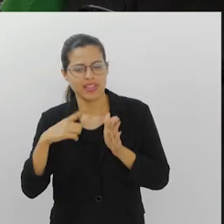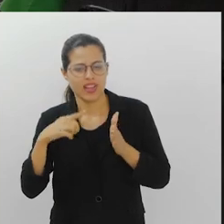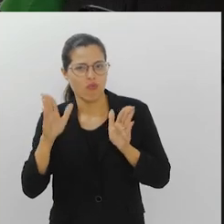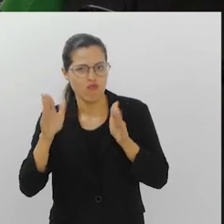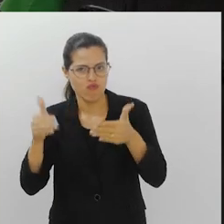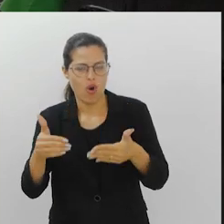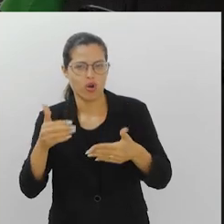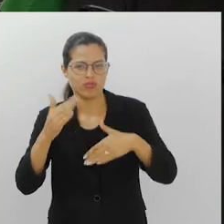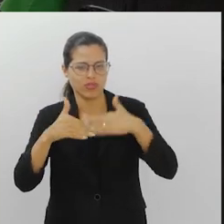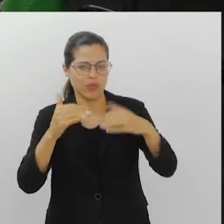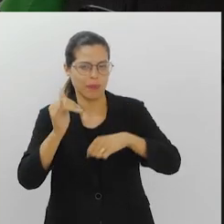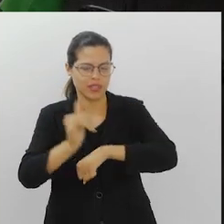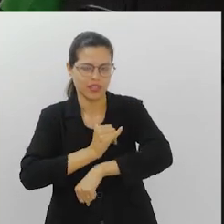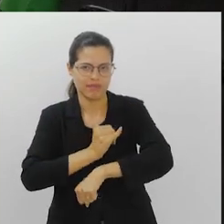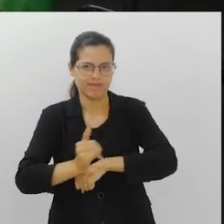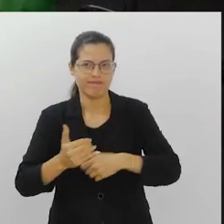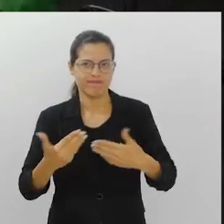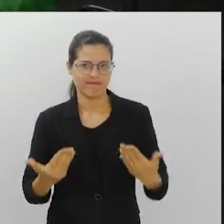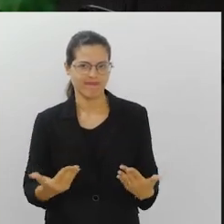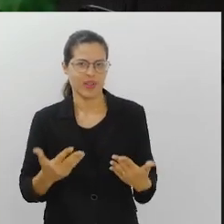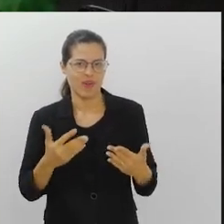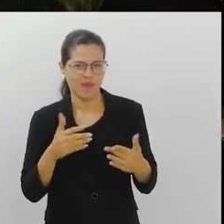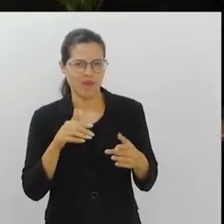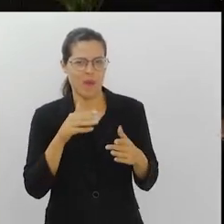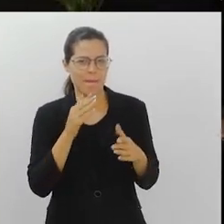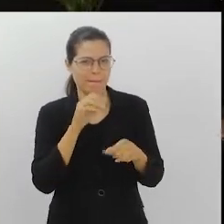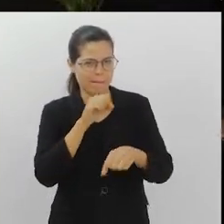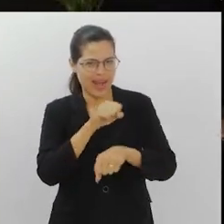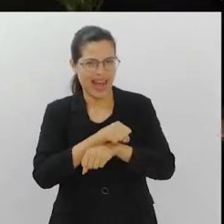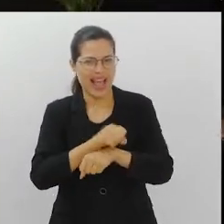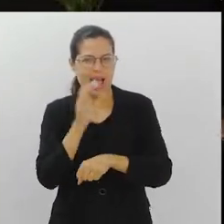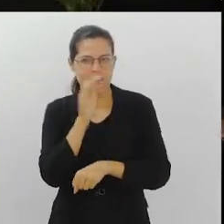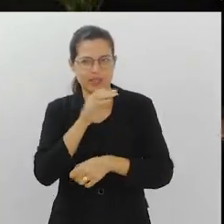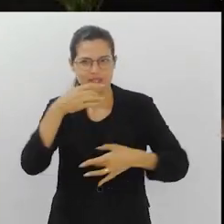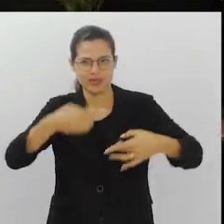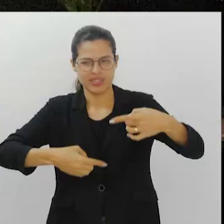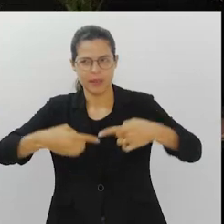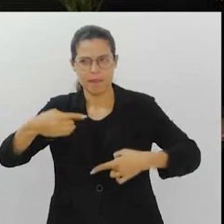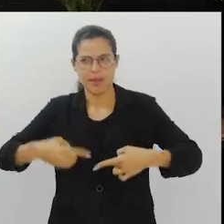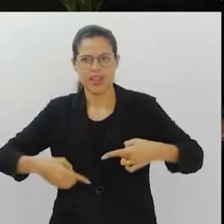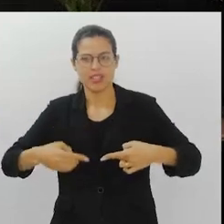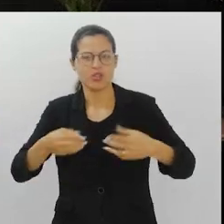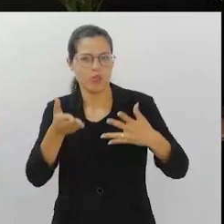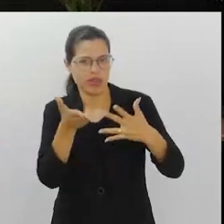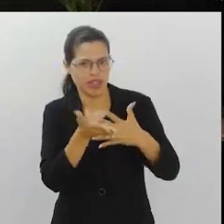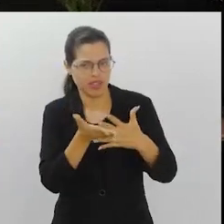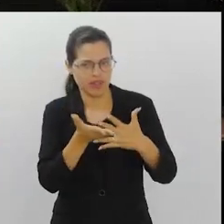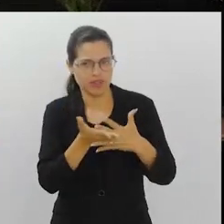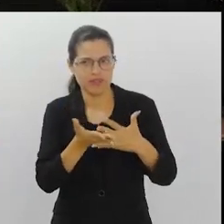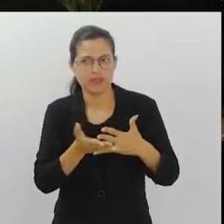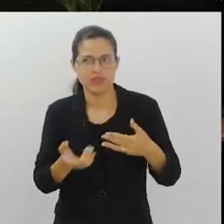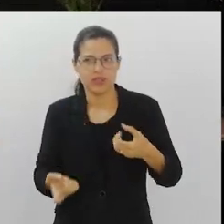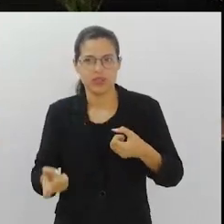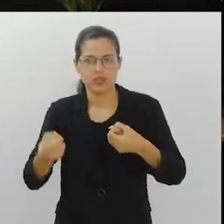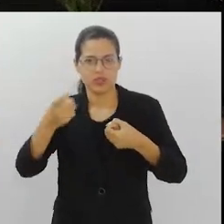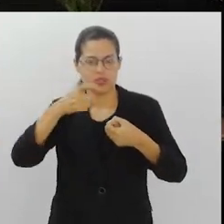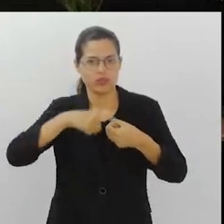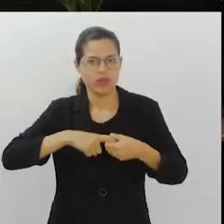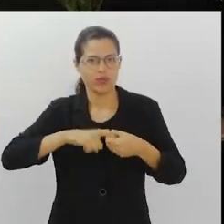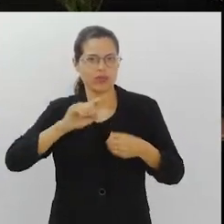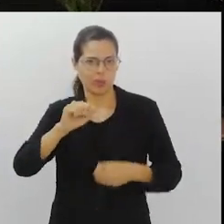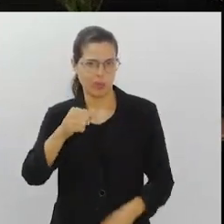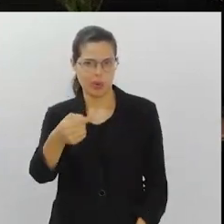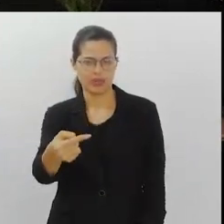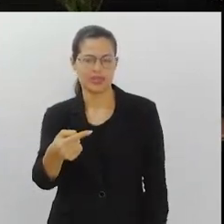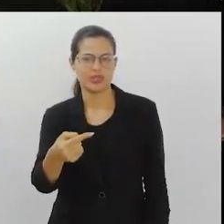permanente de desenvolvimento estratégico. Gente, eu vou interromper o nosso debate rapidamente para mais um intervalo e a